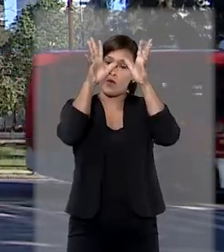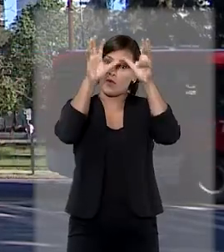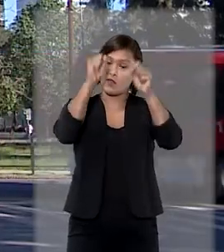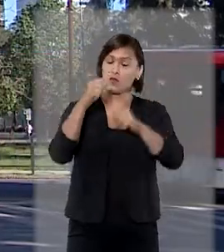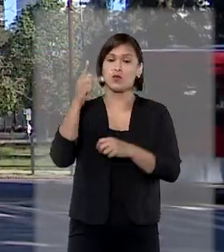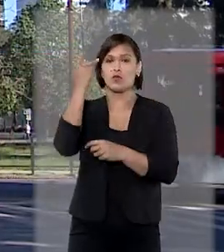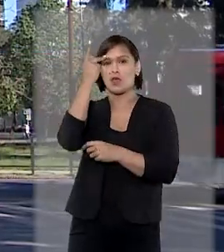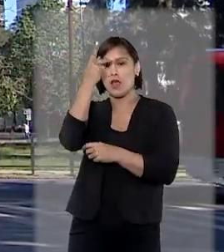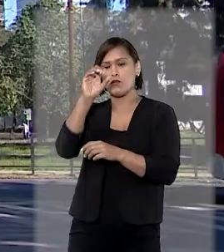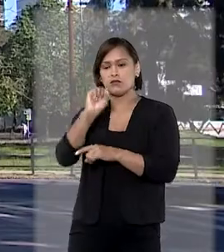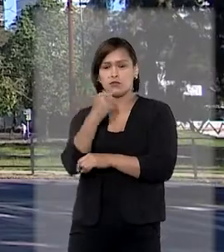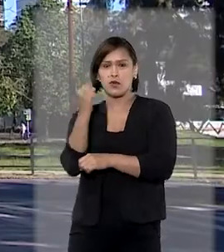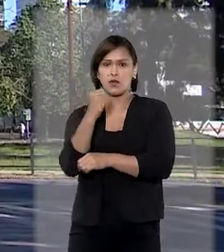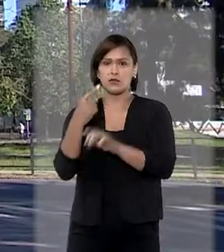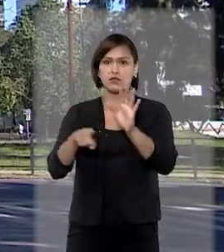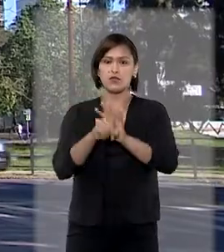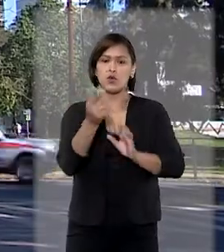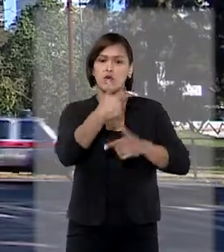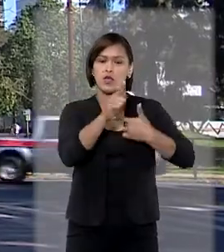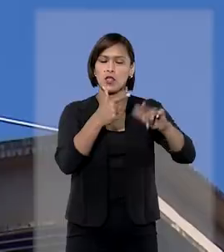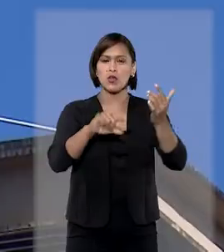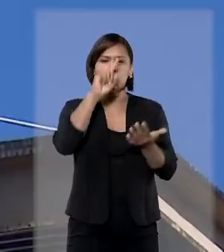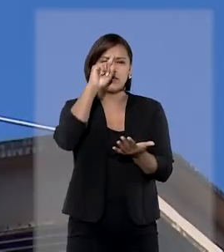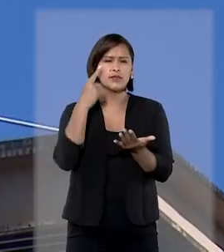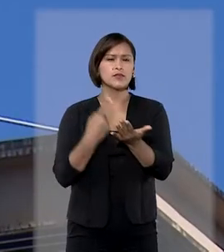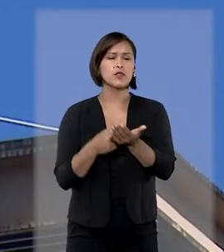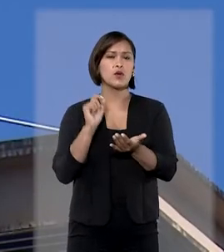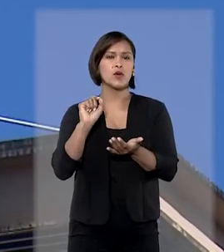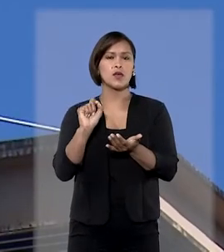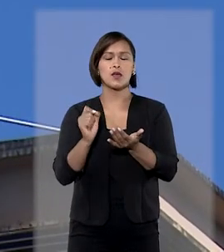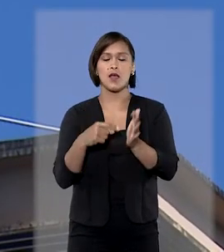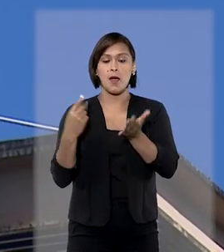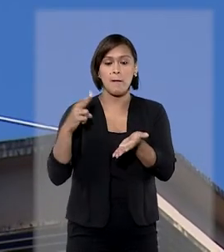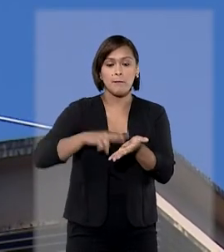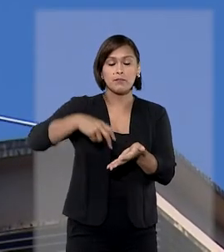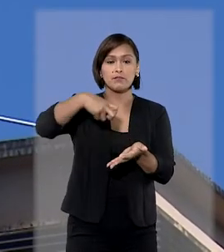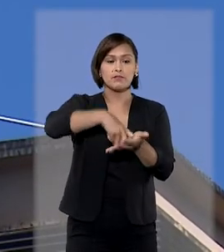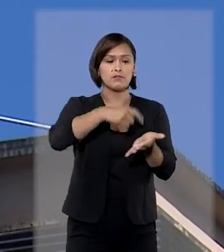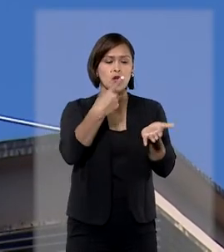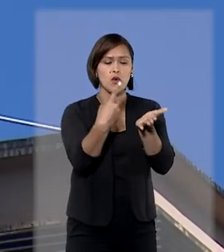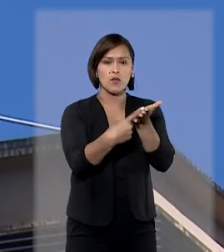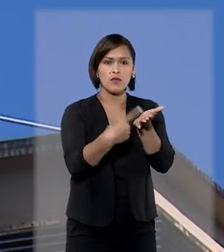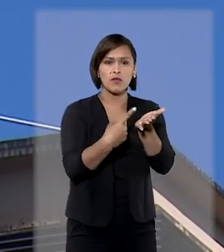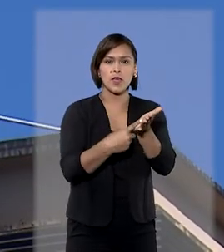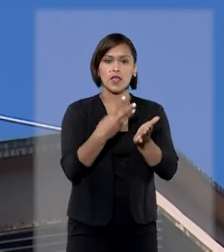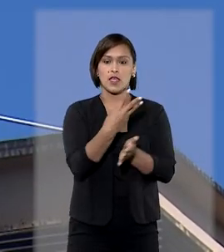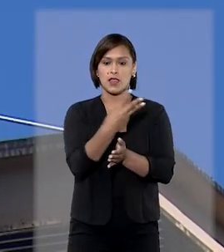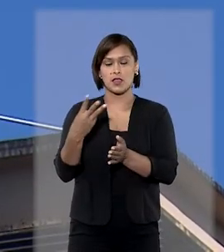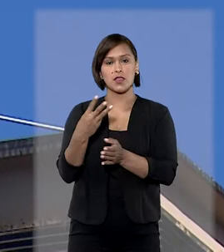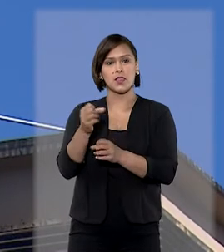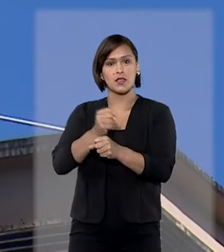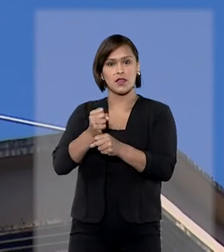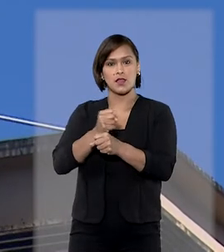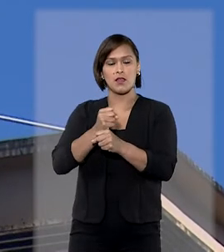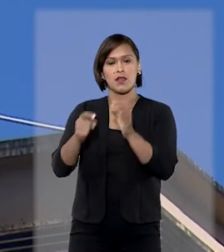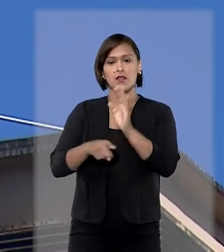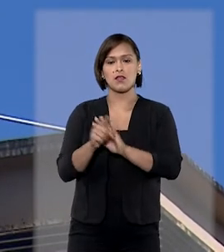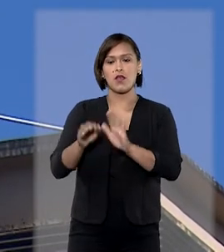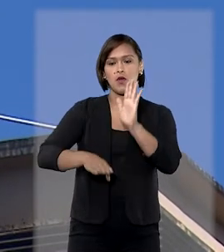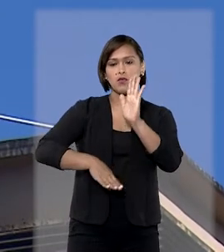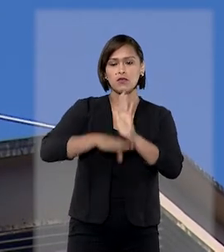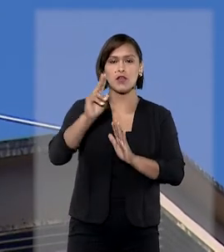de Justiça do Rio Grande do Sul decidiu, entre outras coisas, que deveria ser aplicado ao caso a prescrição trienal relativa ao